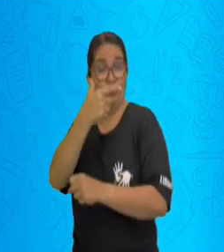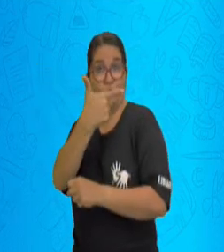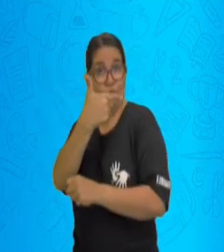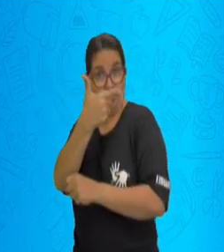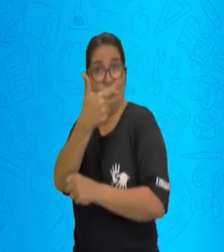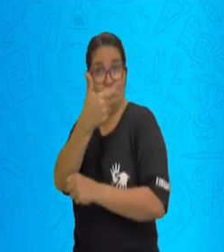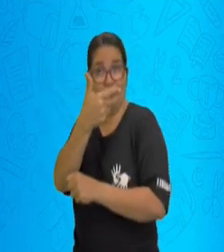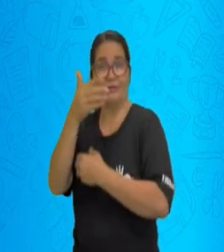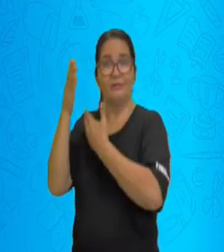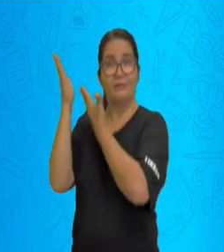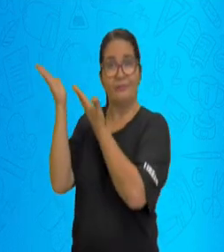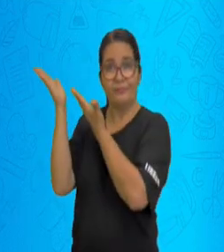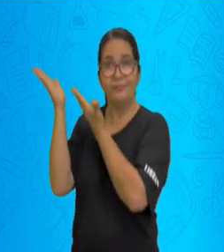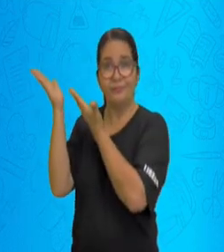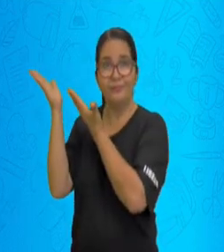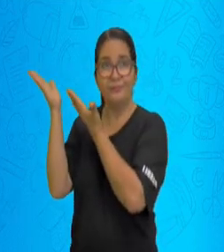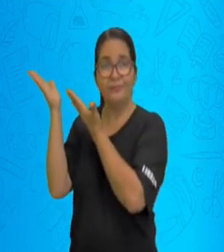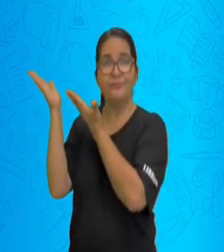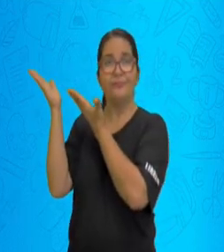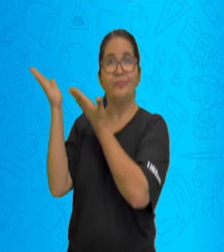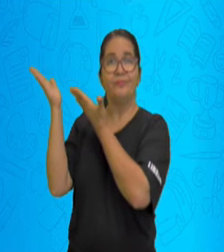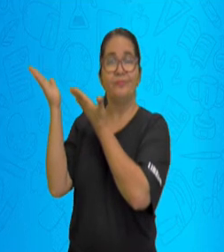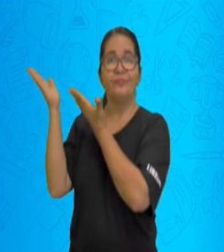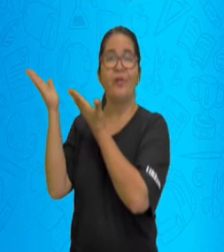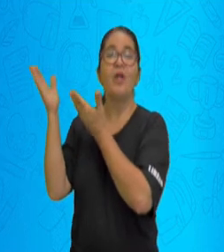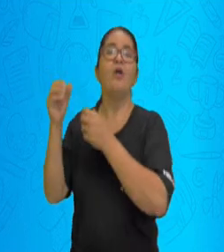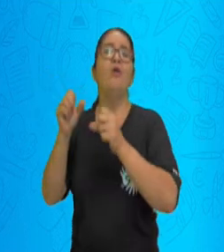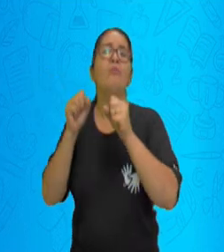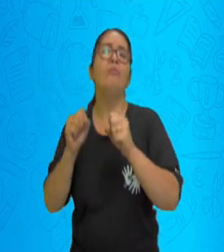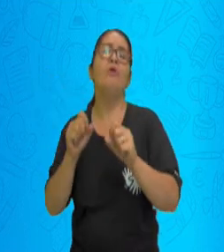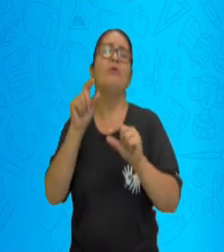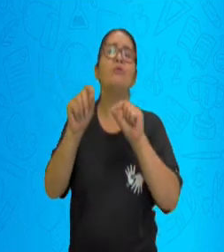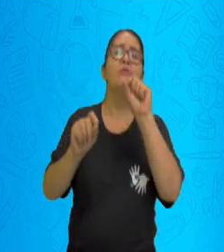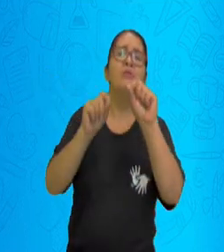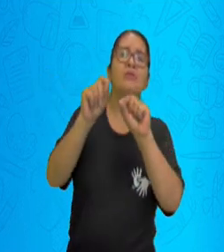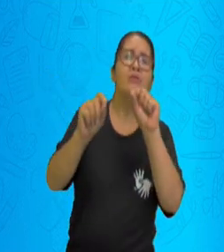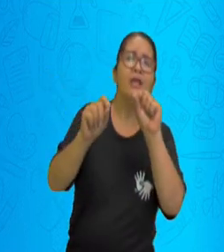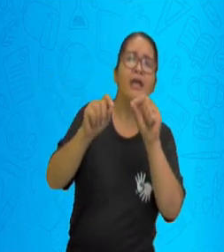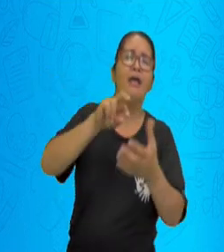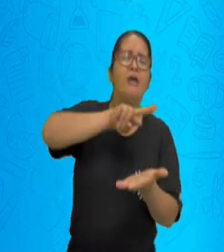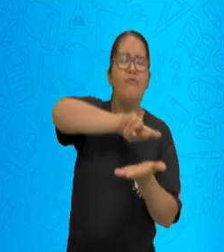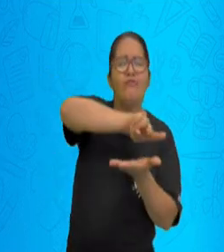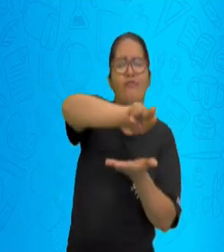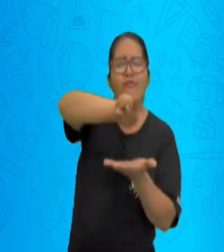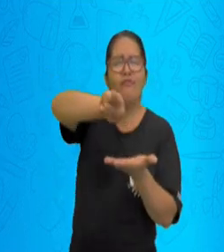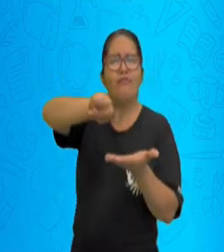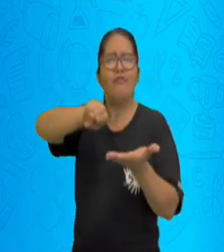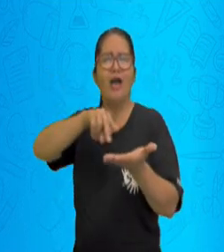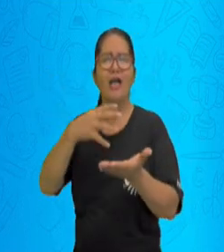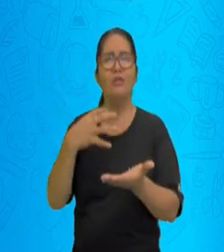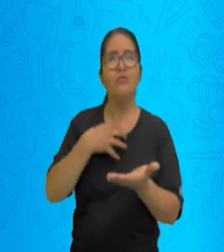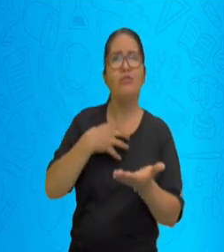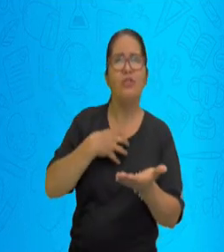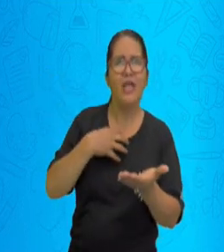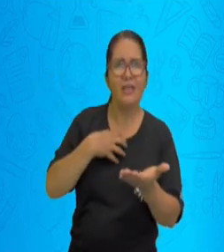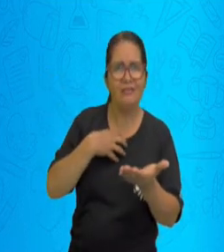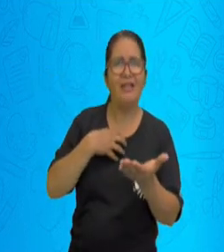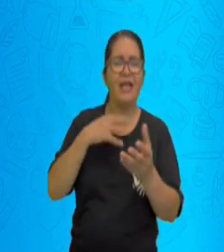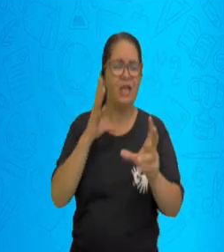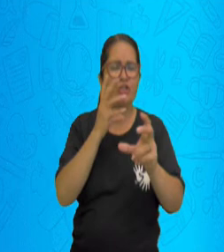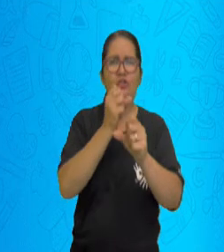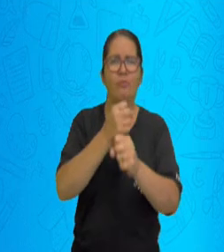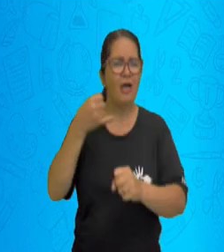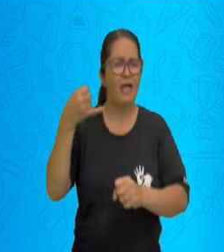situações onde eu posso estabelecer várias operações, sistemas de igualdade, para que chegue no mesmo resultado.